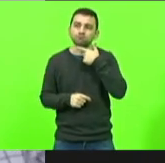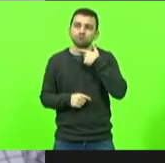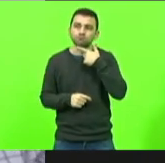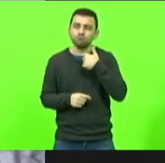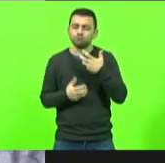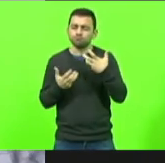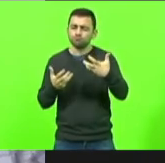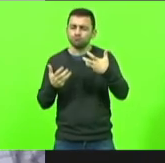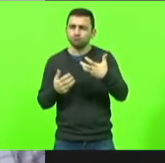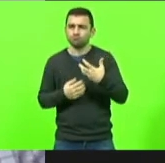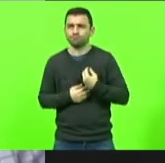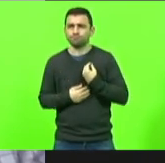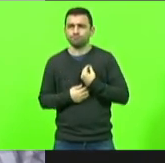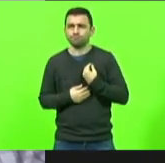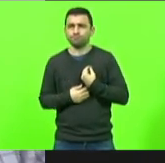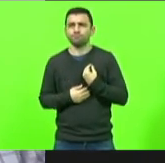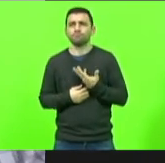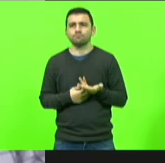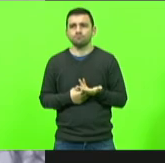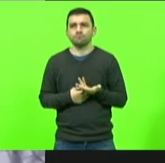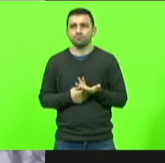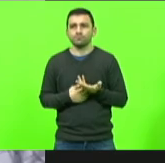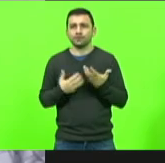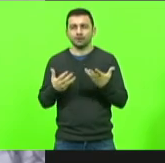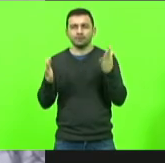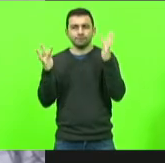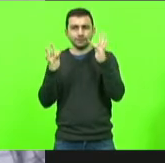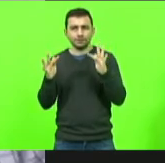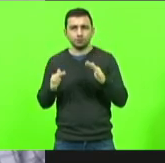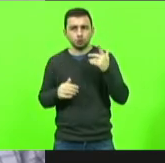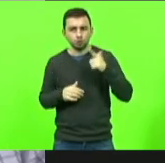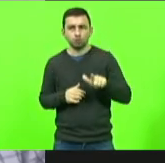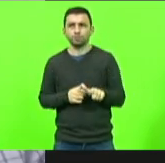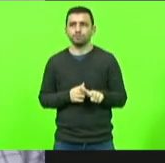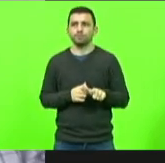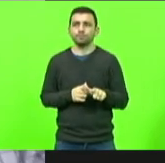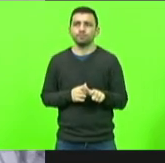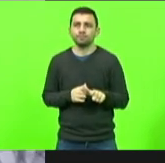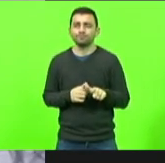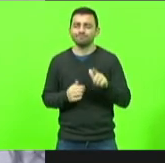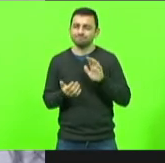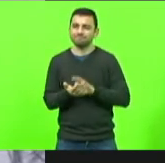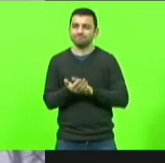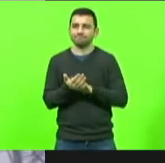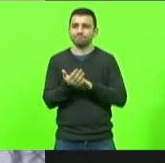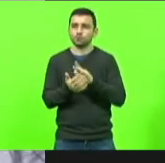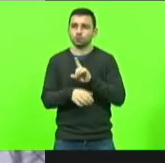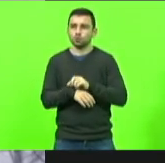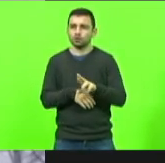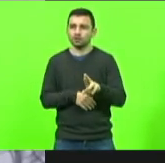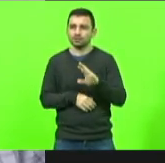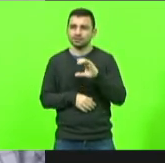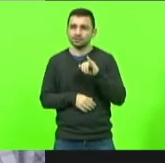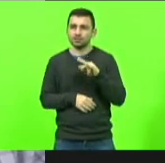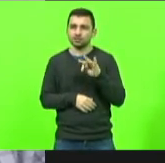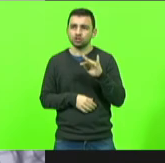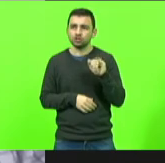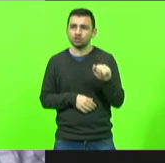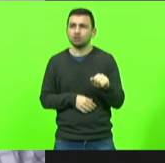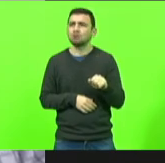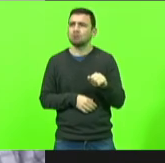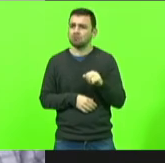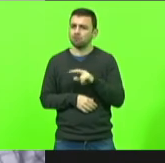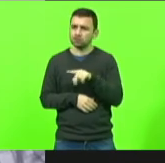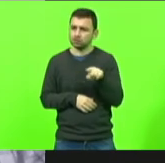que as pessoas possam voltar a ser feliz então parabéns doutora Cíntia e que vocês continuem